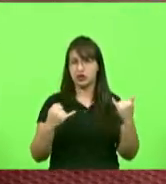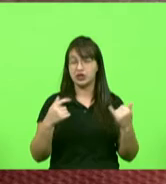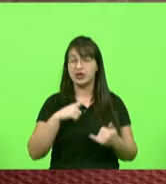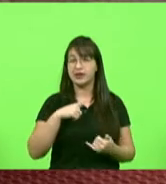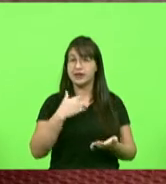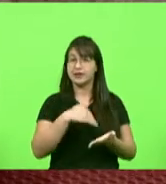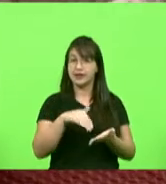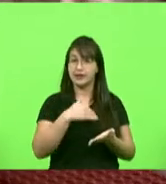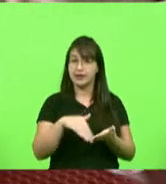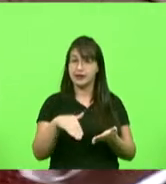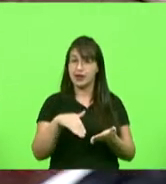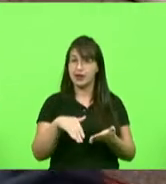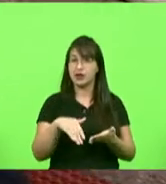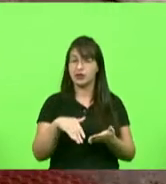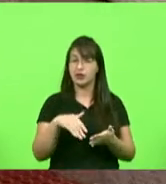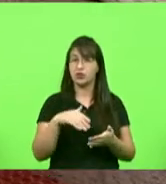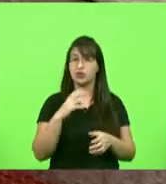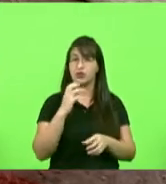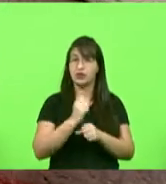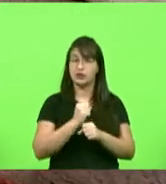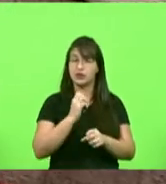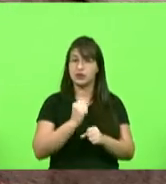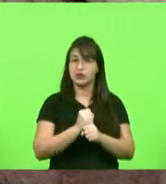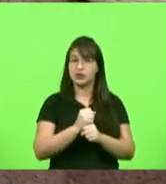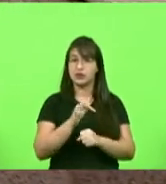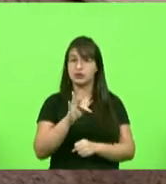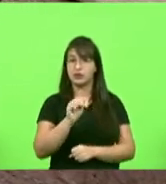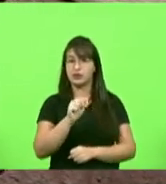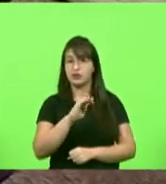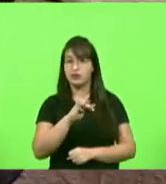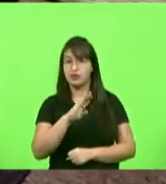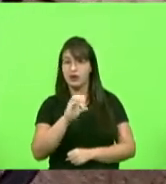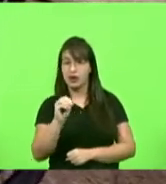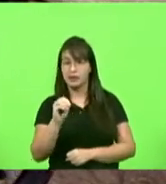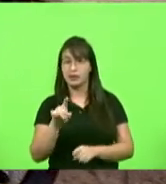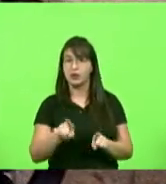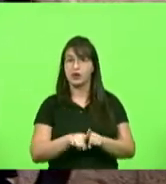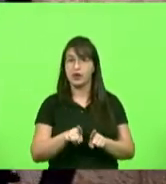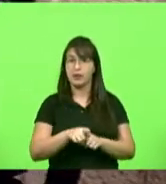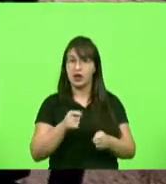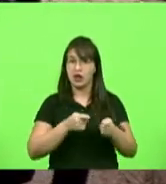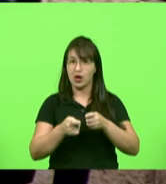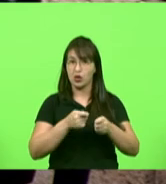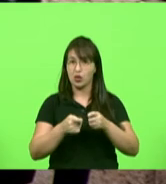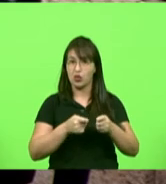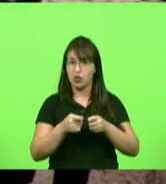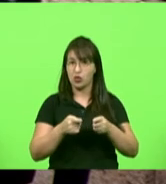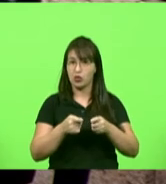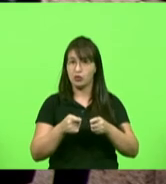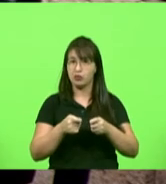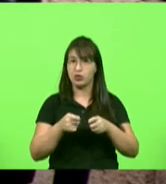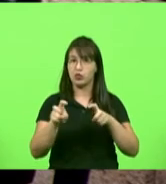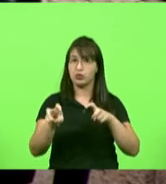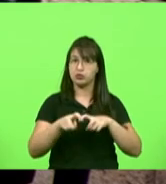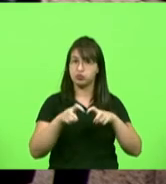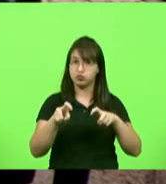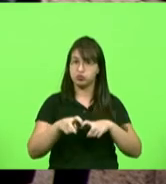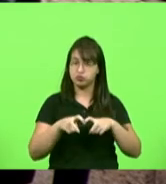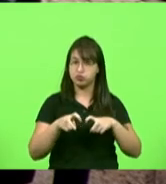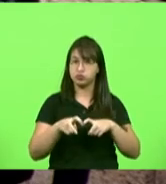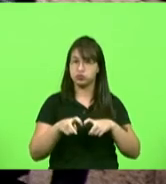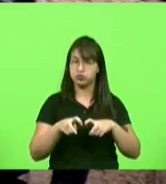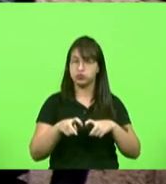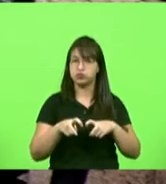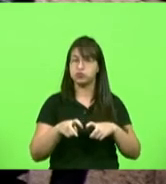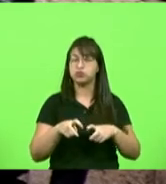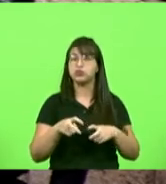e do secretário de desenvolvimento econômico sustentável Luciano Bulligon juntamente